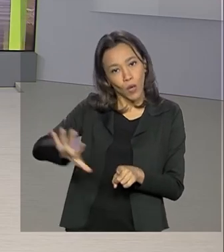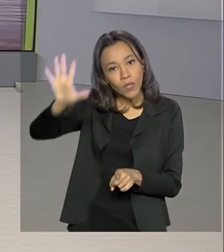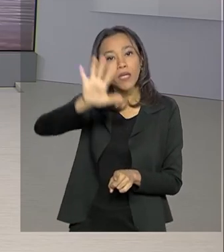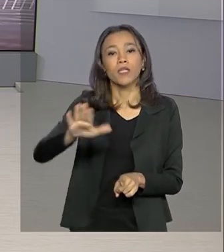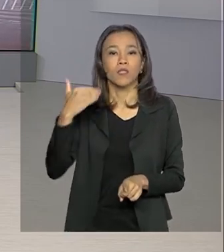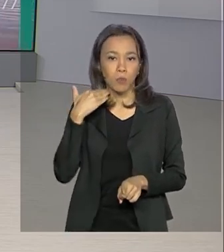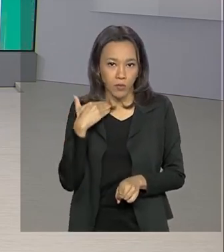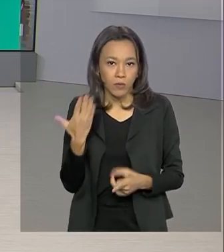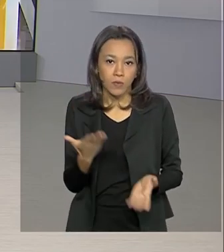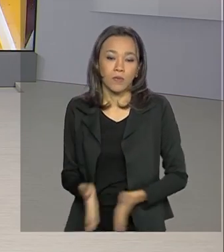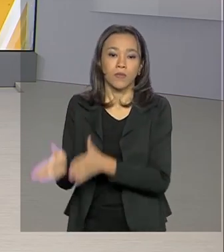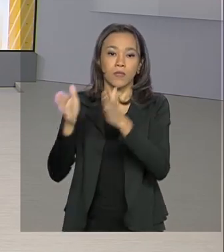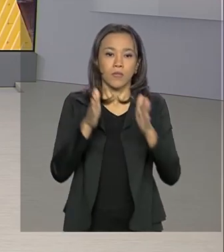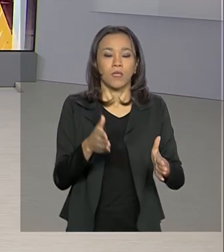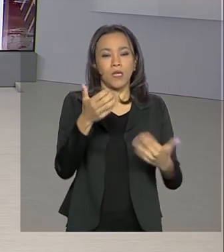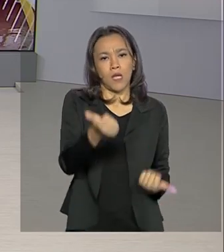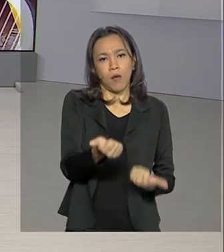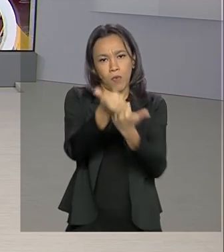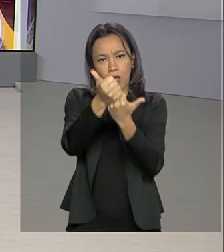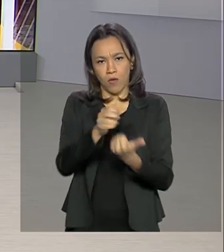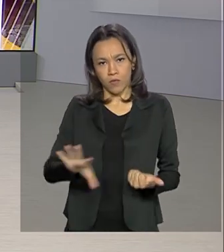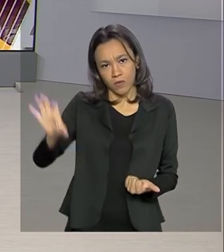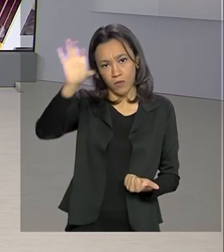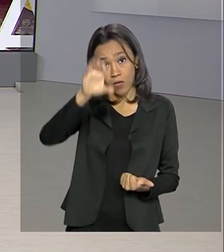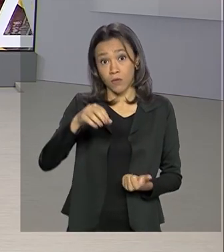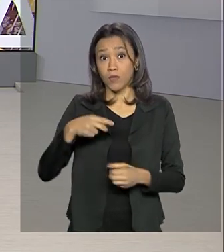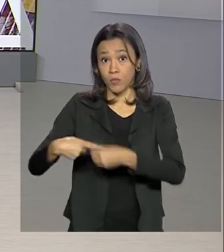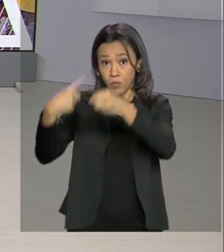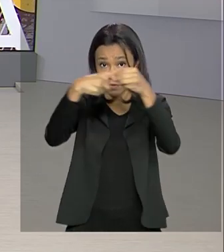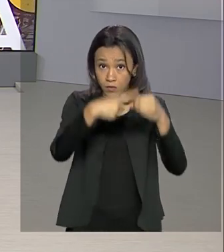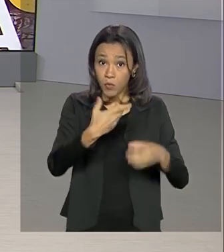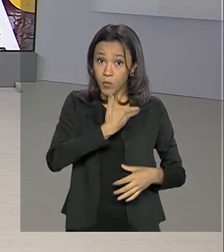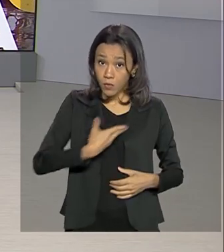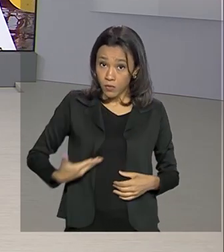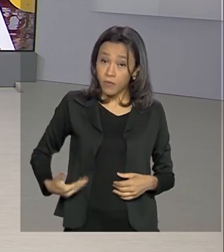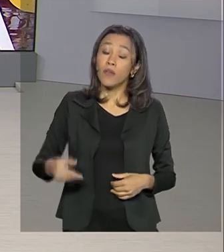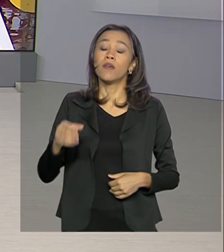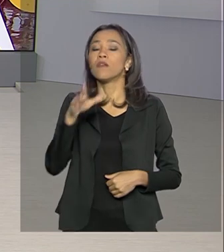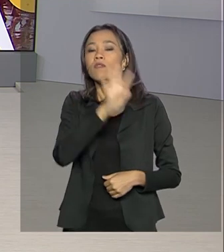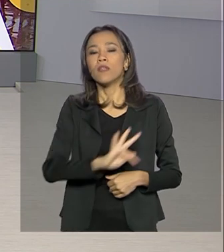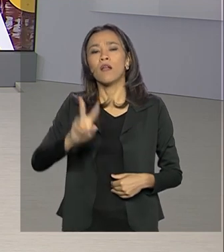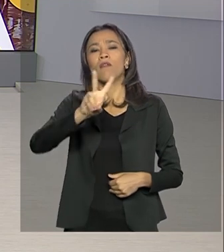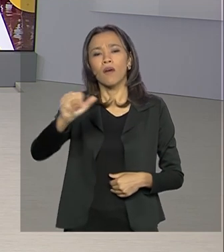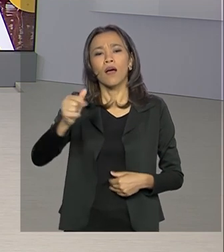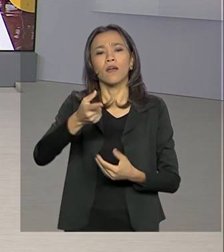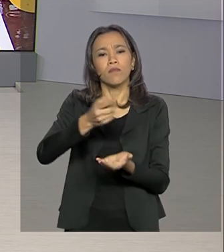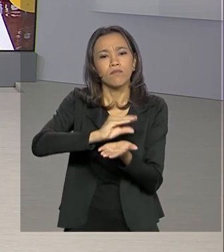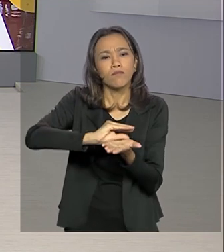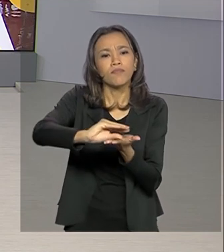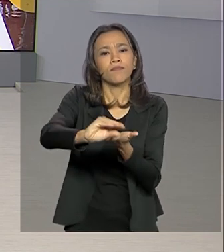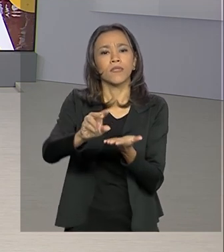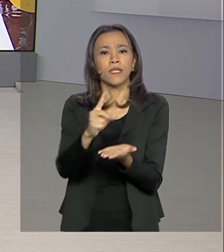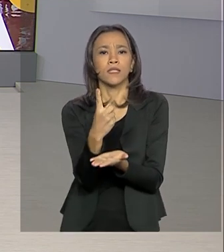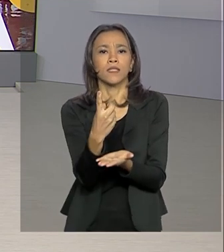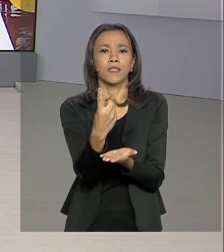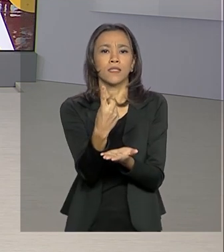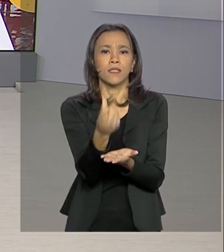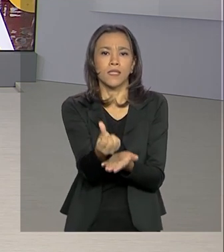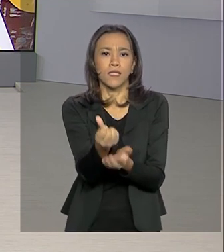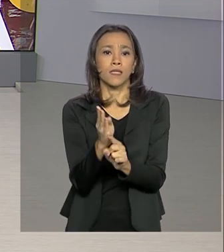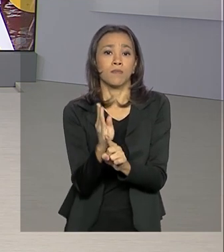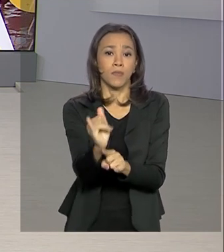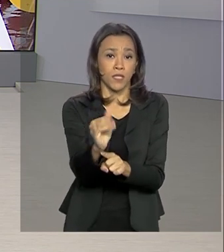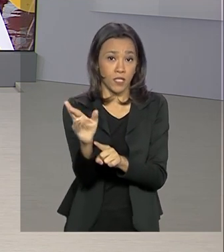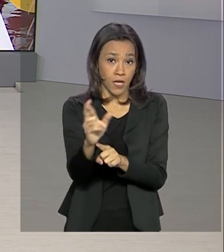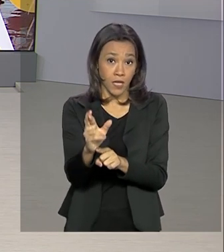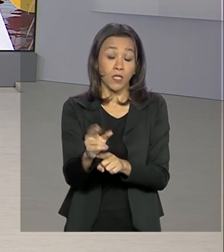Para ajudar estados e municípios no combate ao coronavírus, o governo federal vai liberar 16 bilhões de reais. O Ministério da Economia